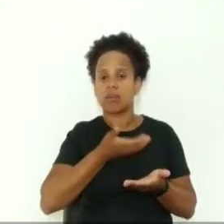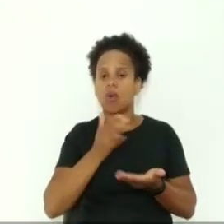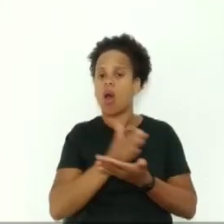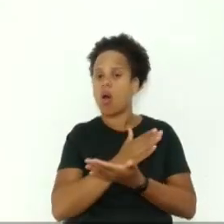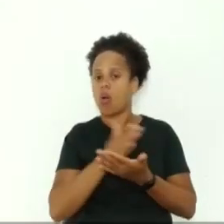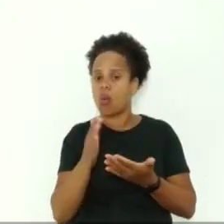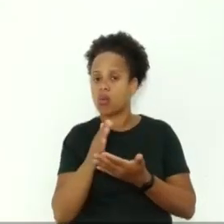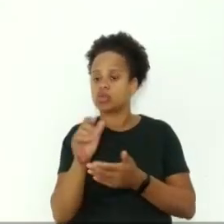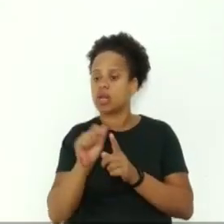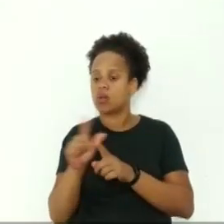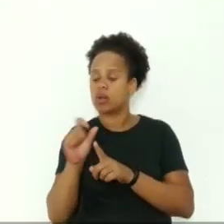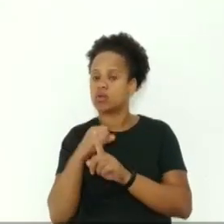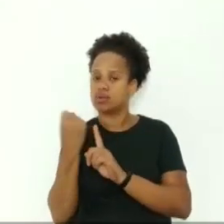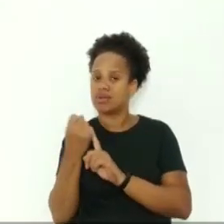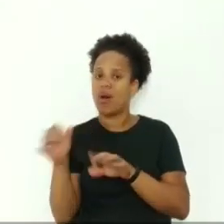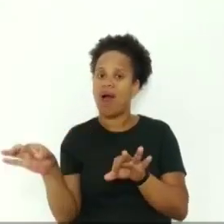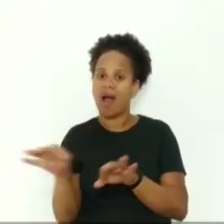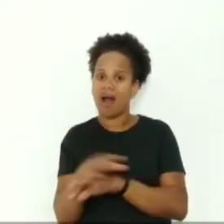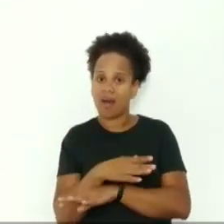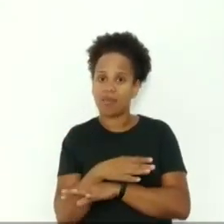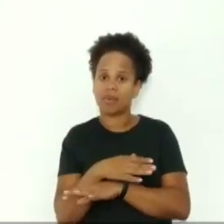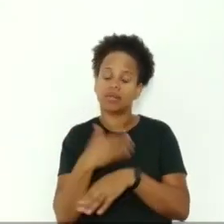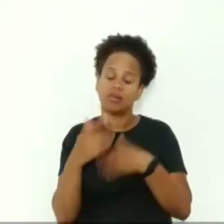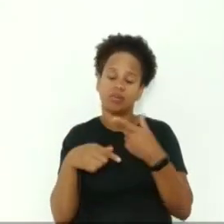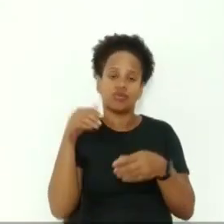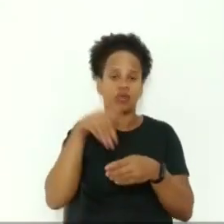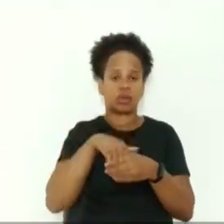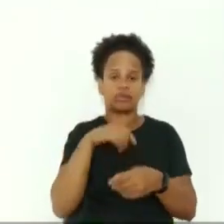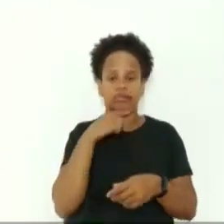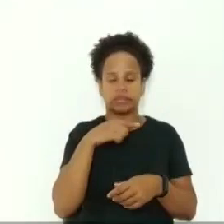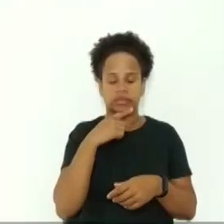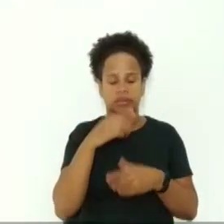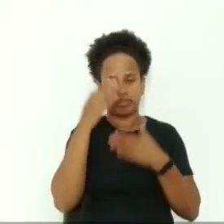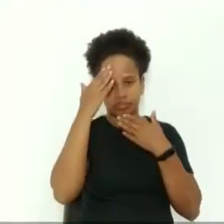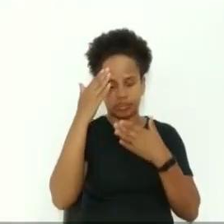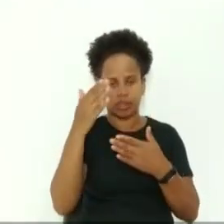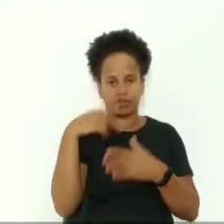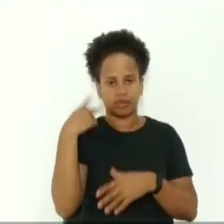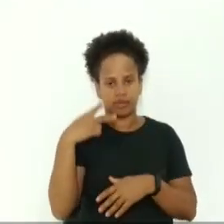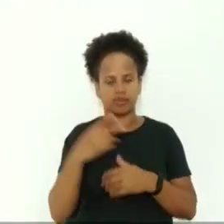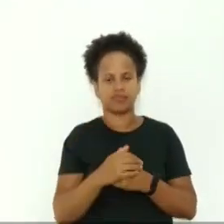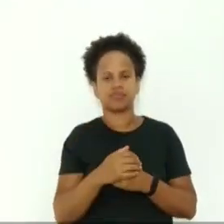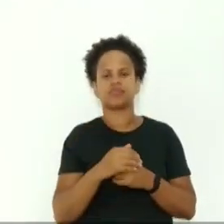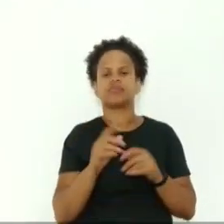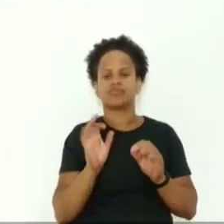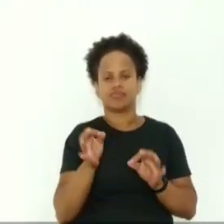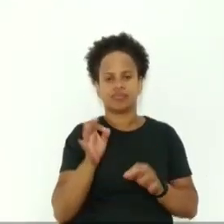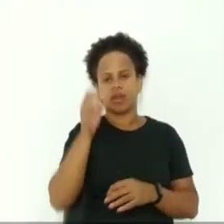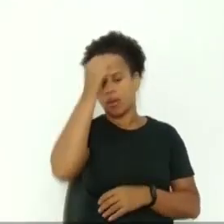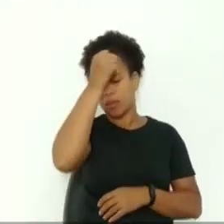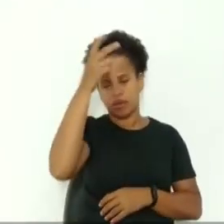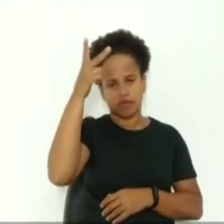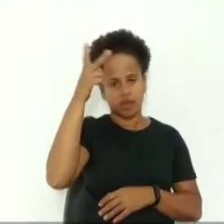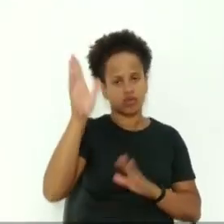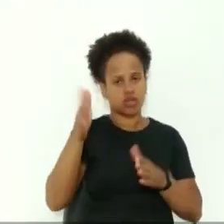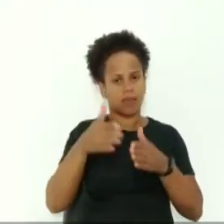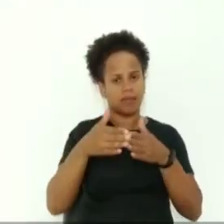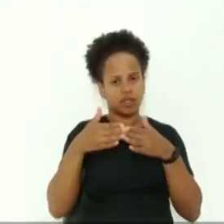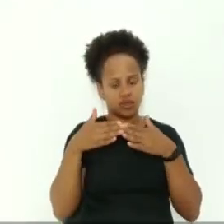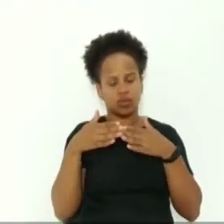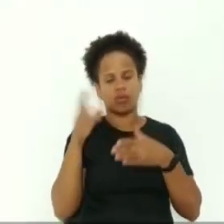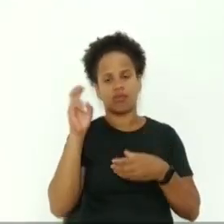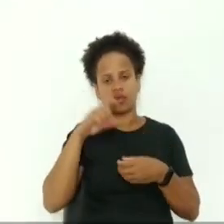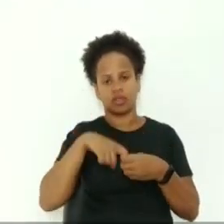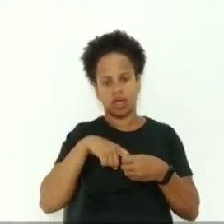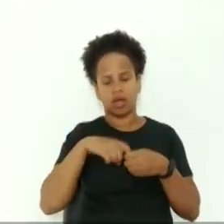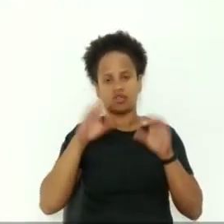aluguel social e provavelmente não teriam para onde votar. Obrigado, vereador. Com certeza o prefeito já pediu o projeto para votar em extraordinária durante a